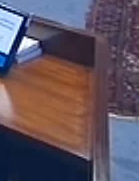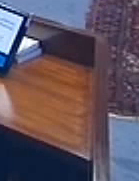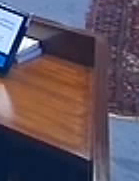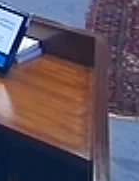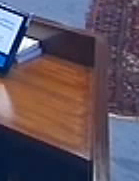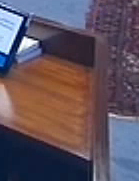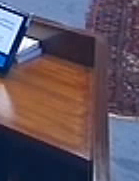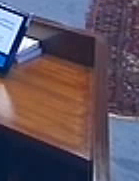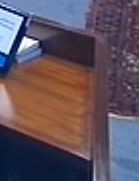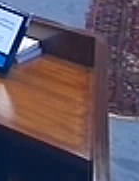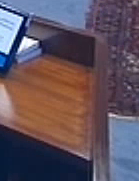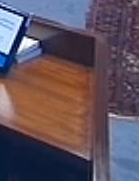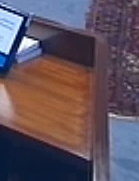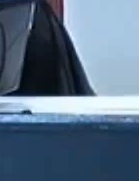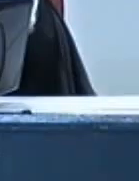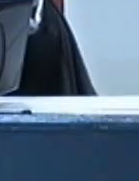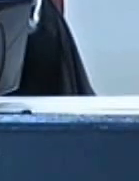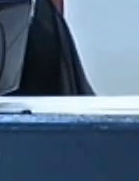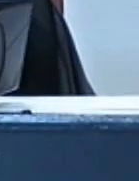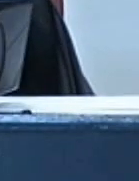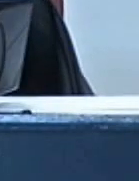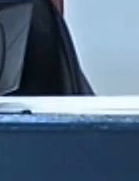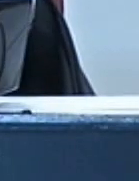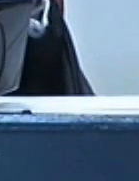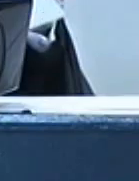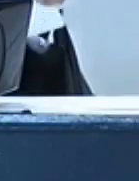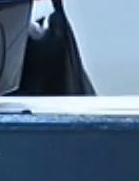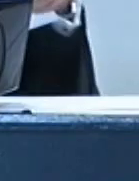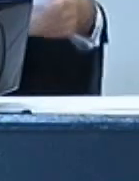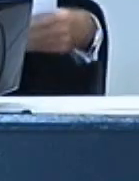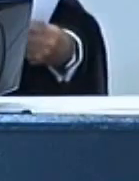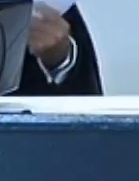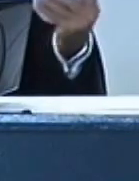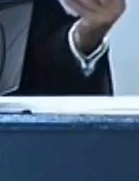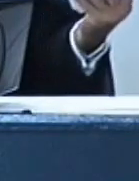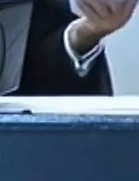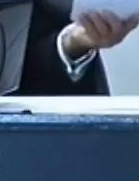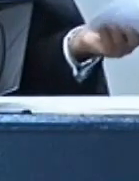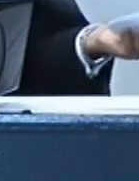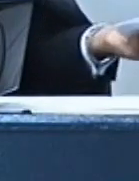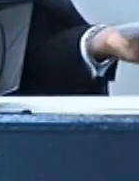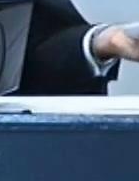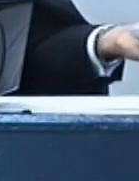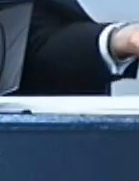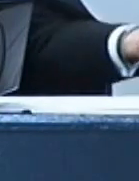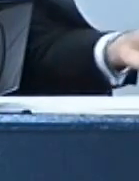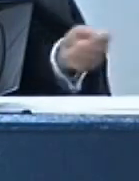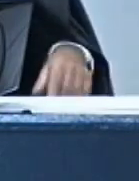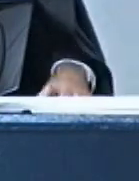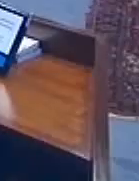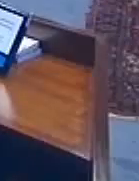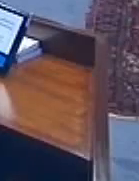Eu pediria que os expositores viessem buscar os seus diplomas aqui com a secretaria.